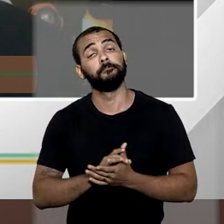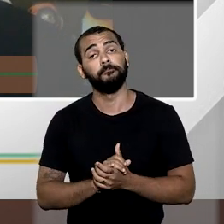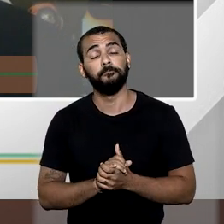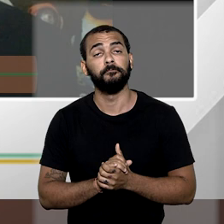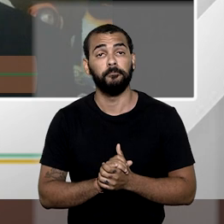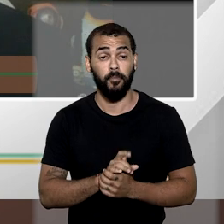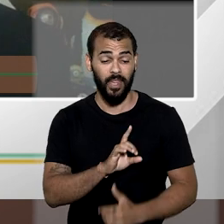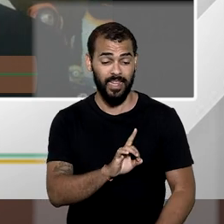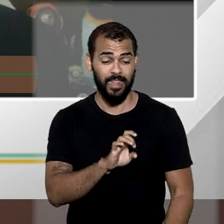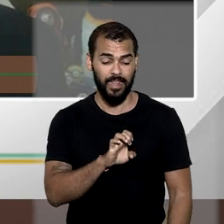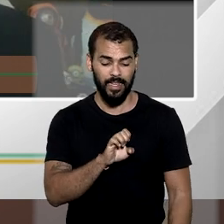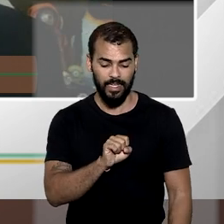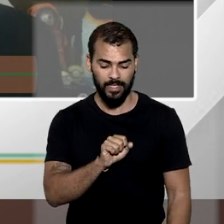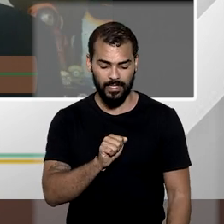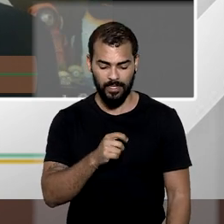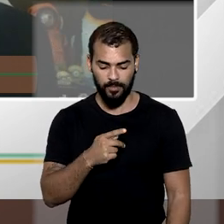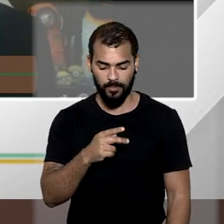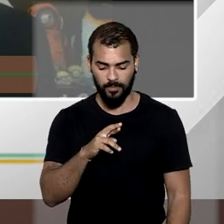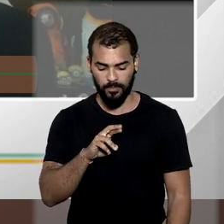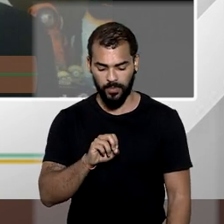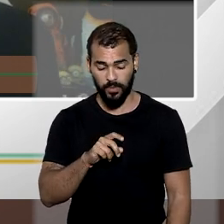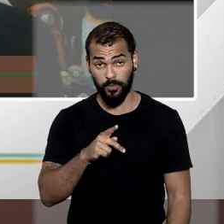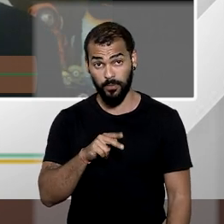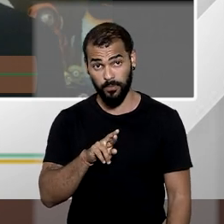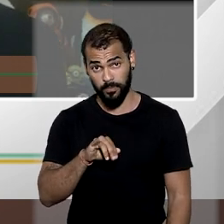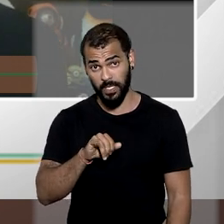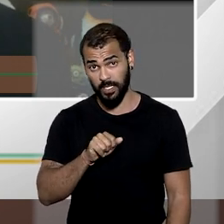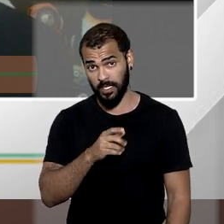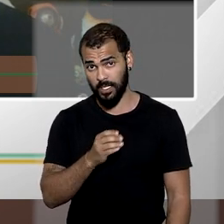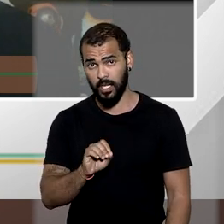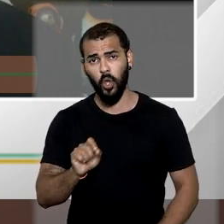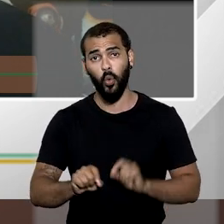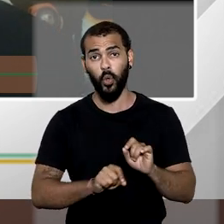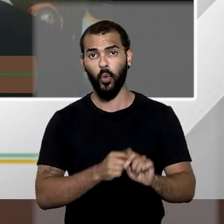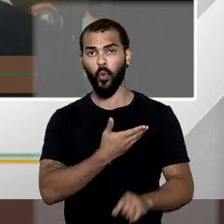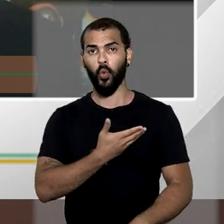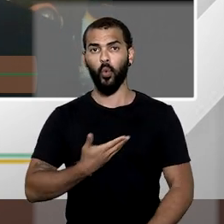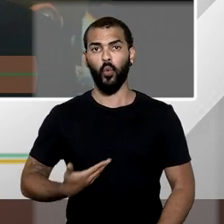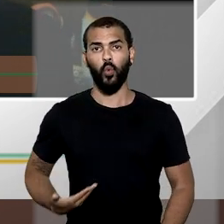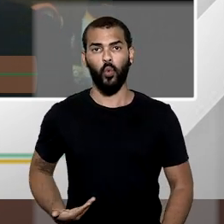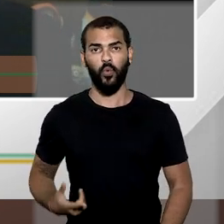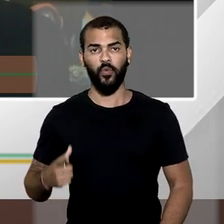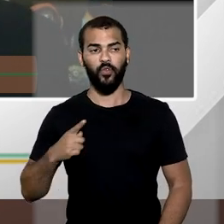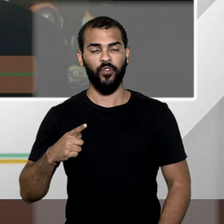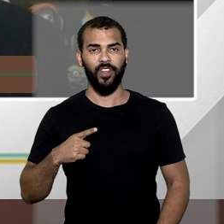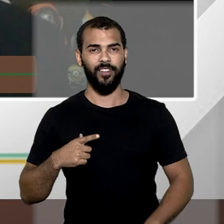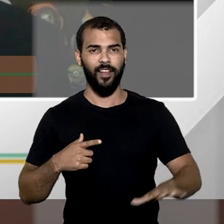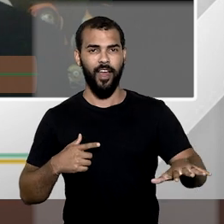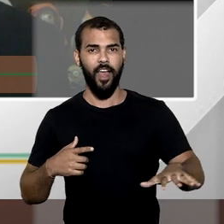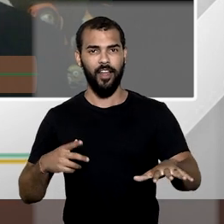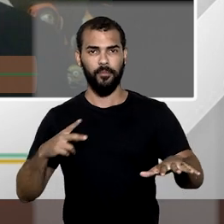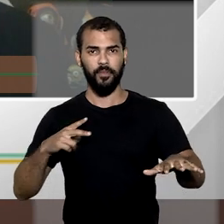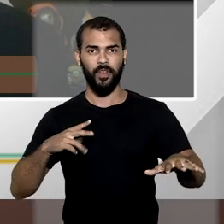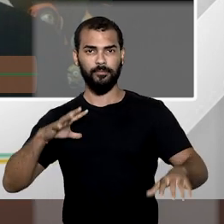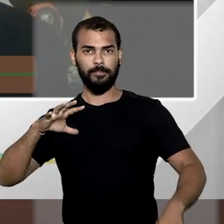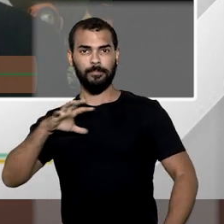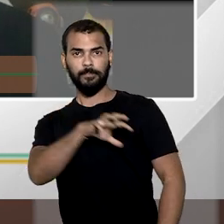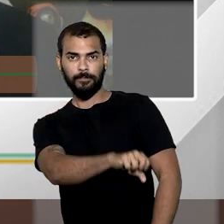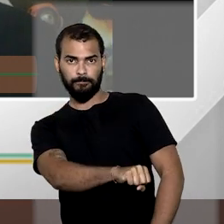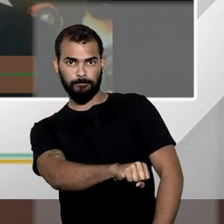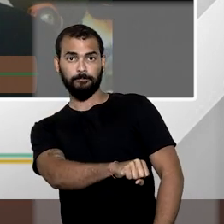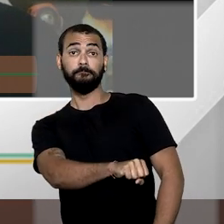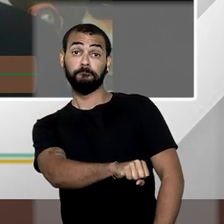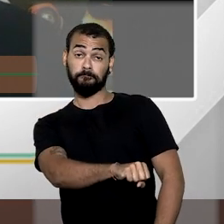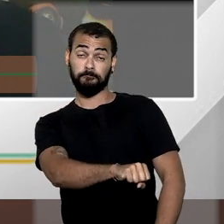desapropriação é a modalidade mais extrema de intervenção do Estado no domínio privado. Essas formas de